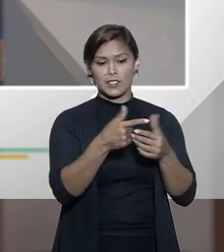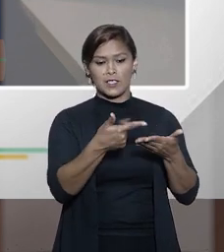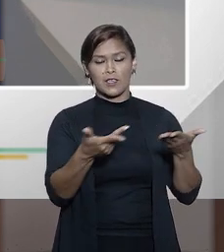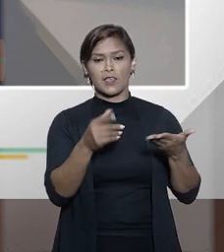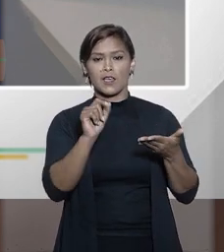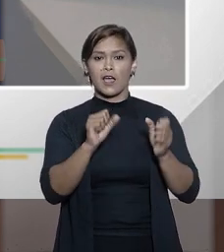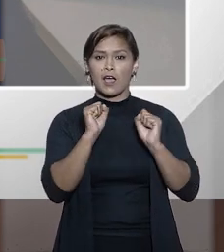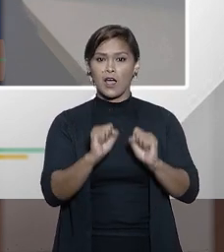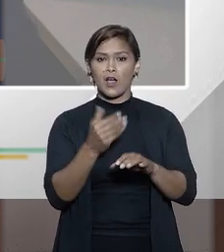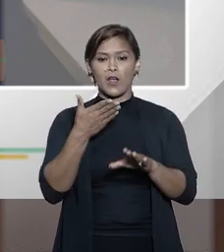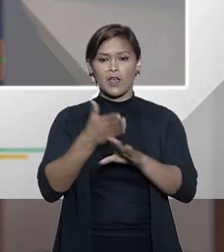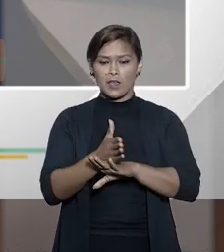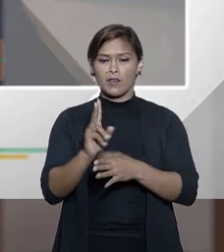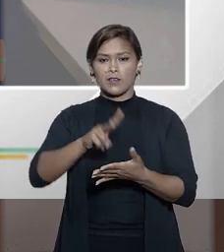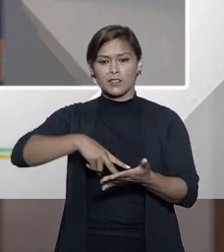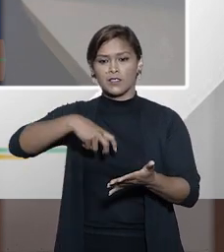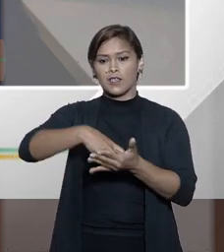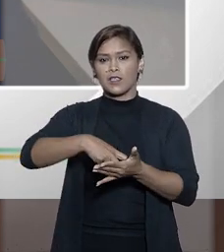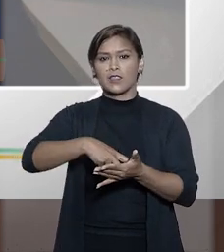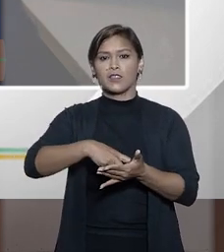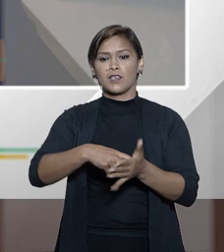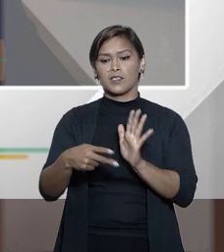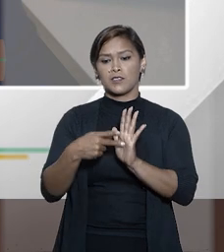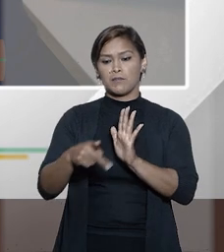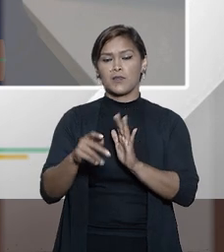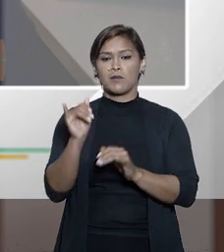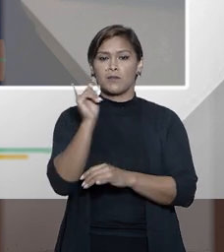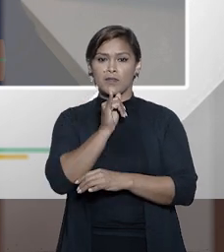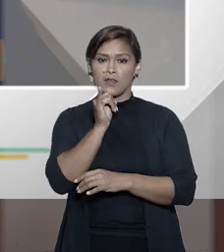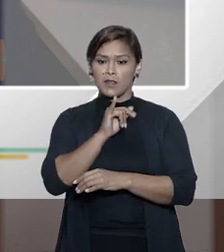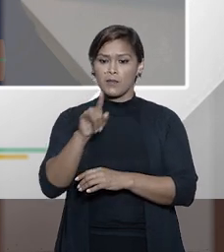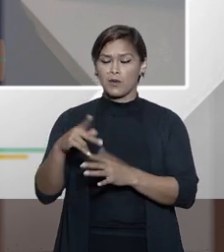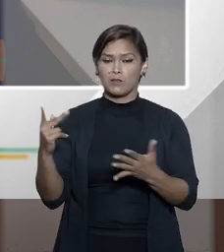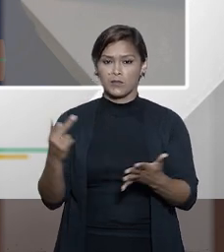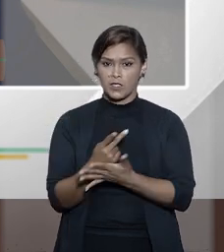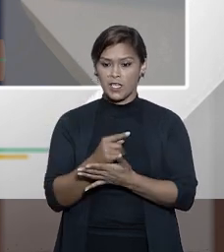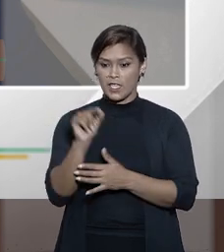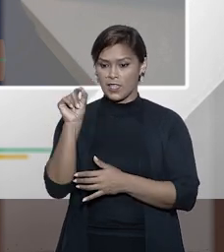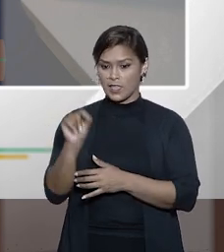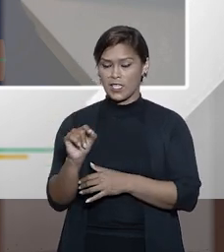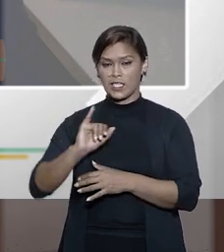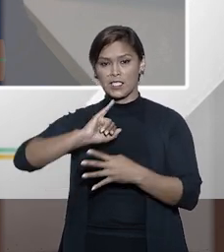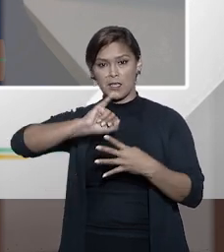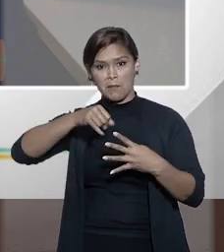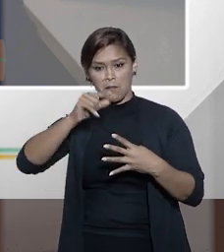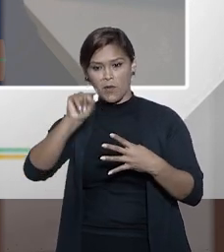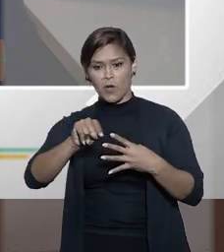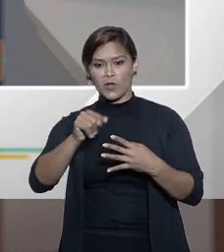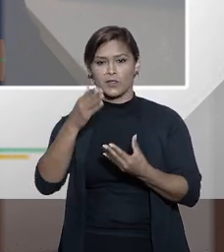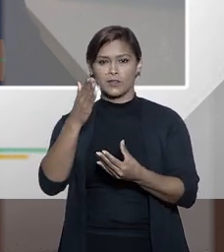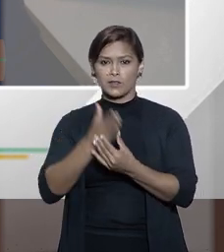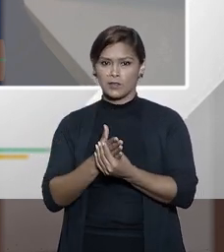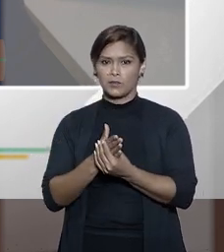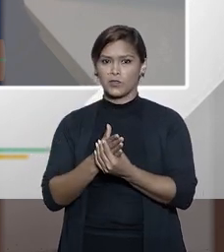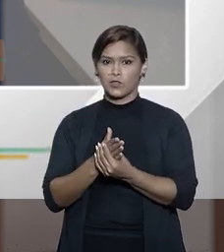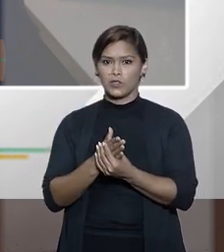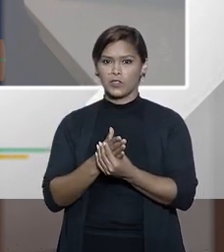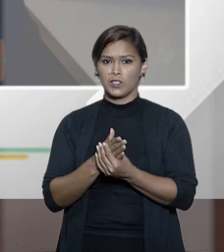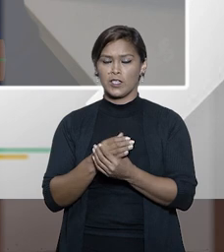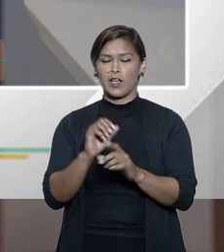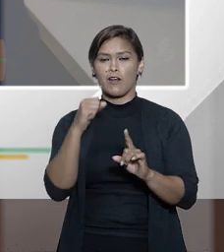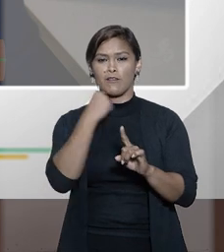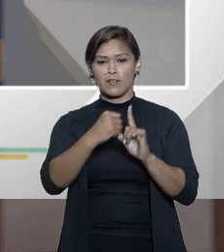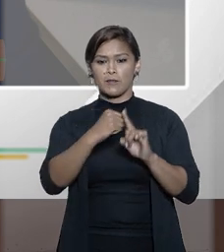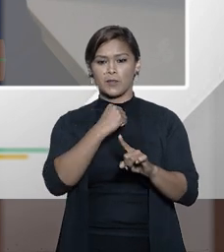que é que eu podia fazer eu podia agora reconhecer uma sentença penal alemã se fosse o caso então nessa hipótese aí desse caso é um caso de